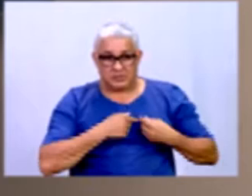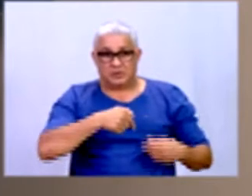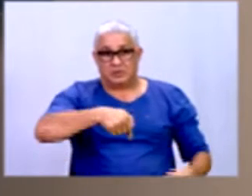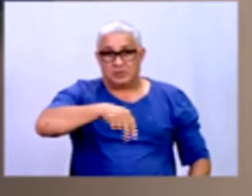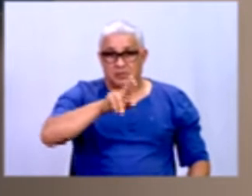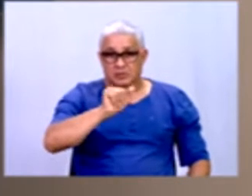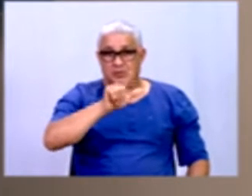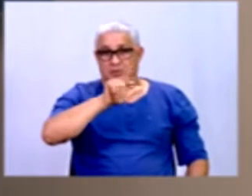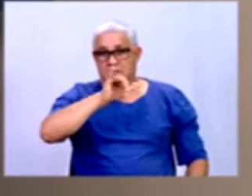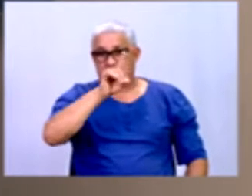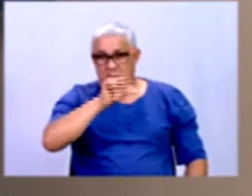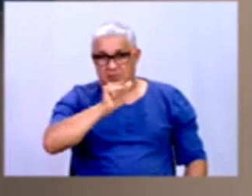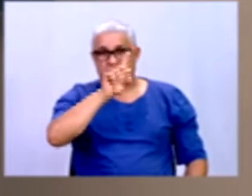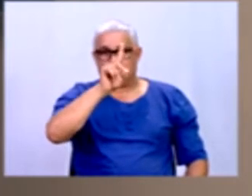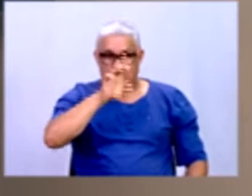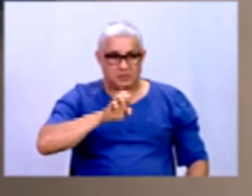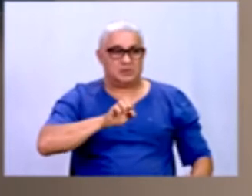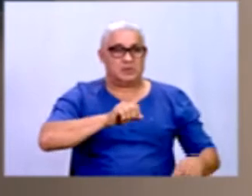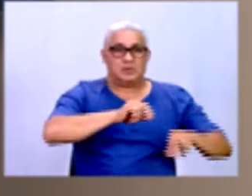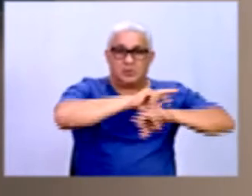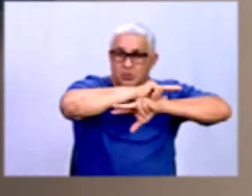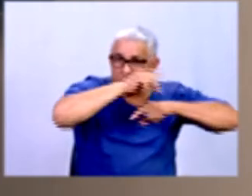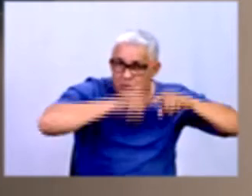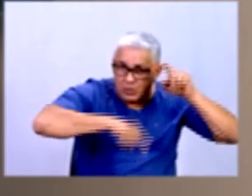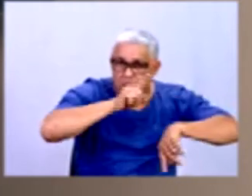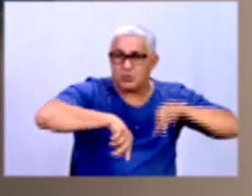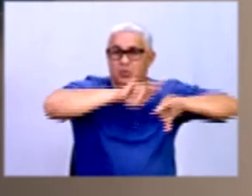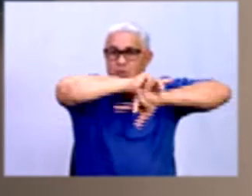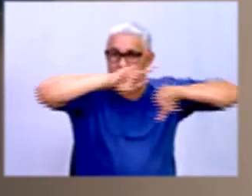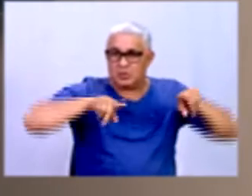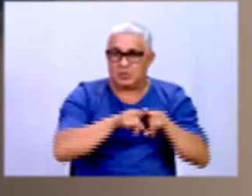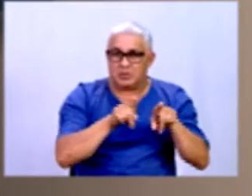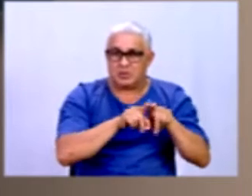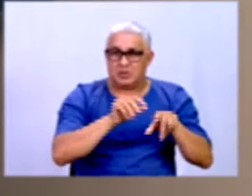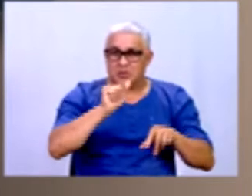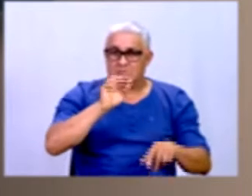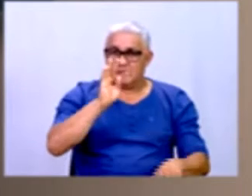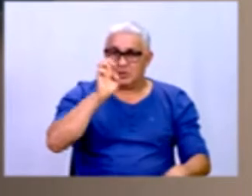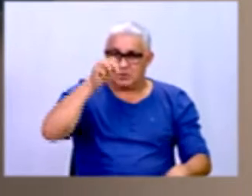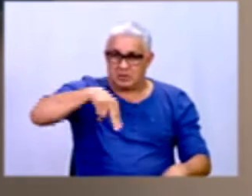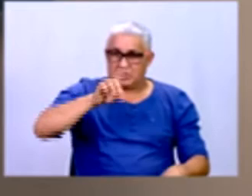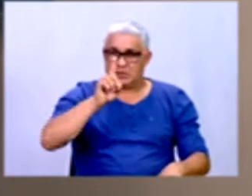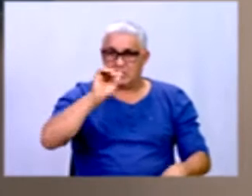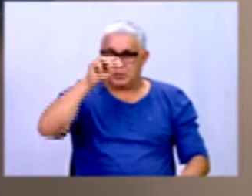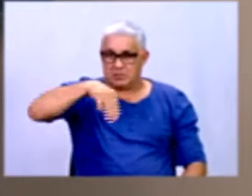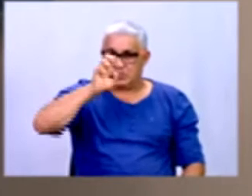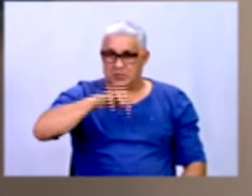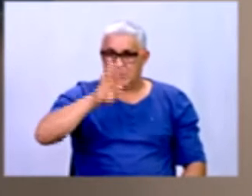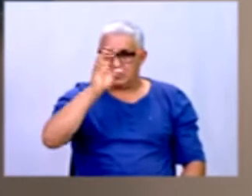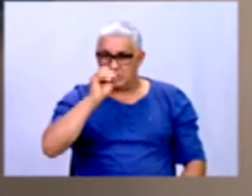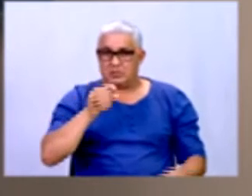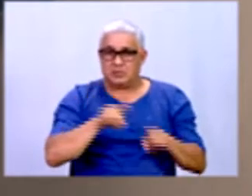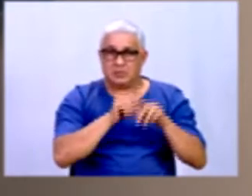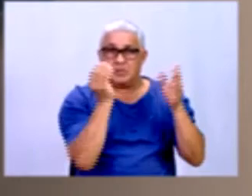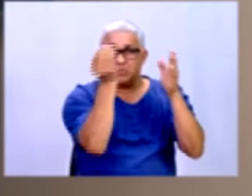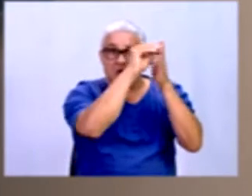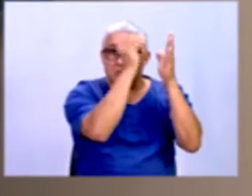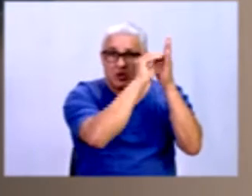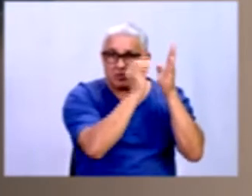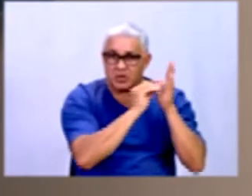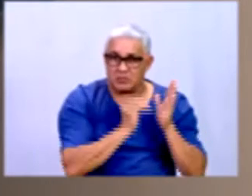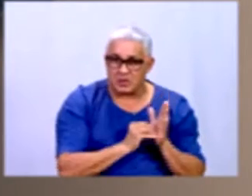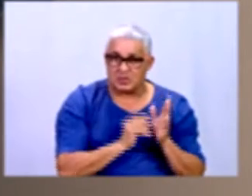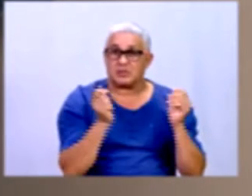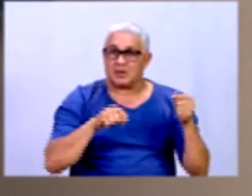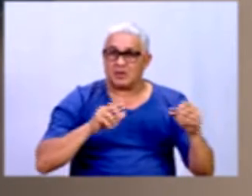produto, atendimento. Então, a gente vai colocar todos esses tópicos e, a partir disso, a gente consegue